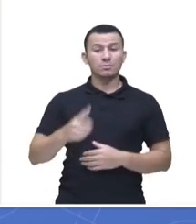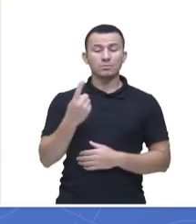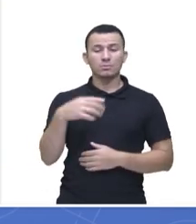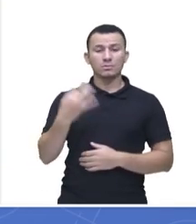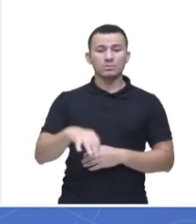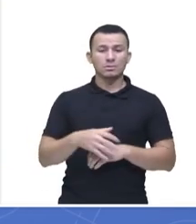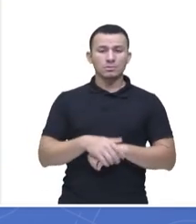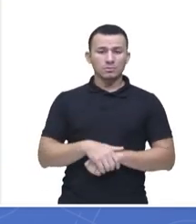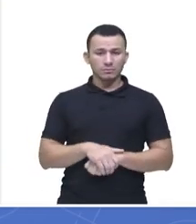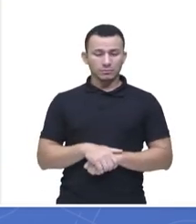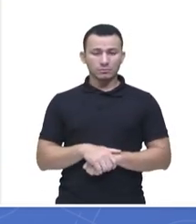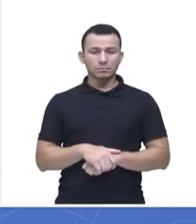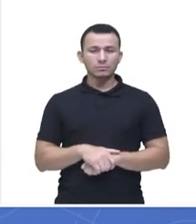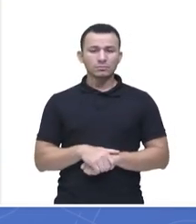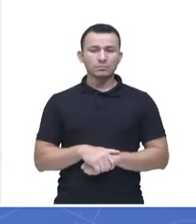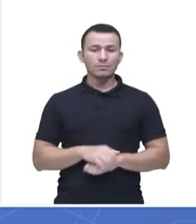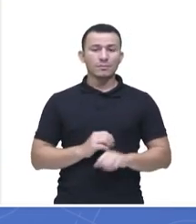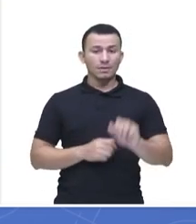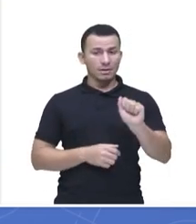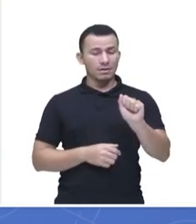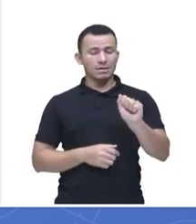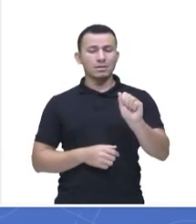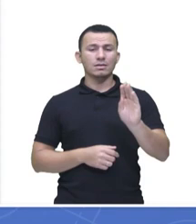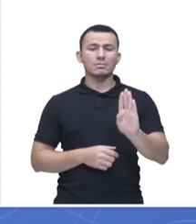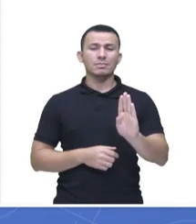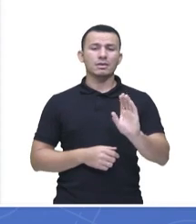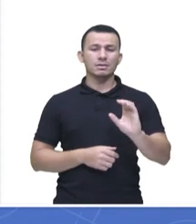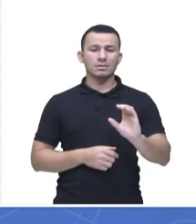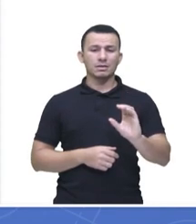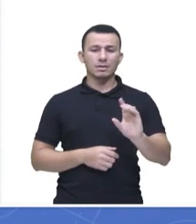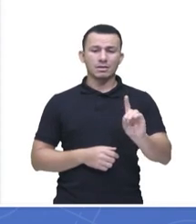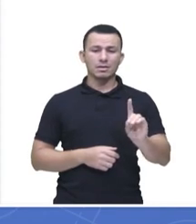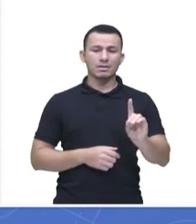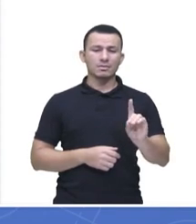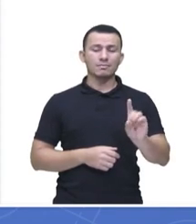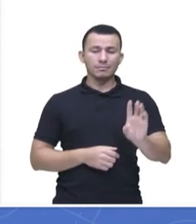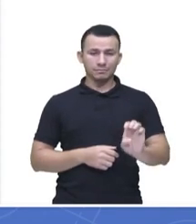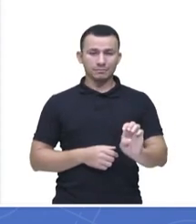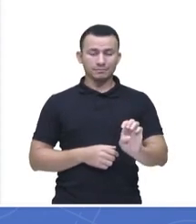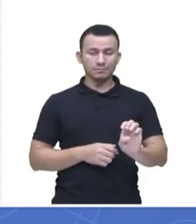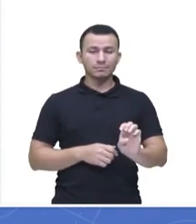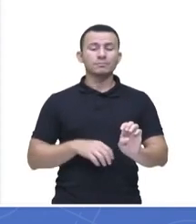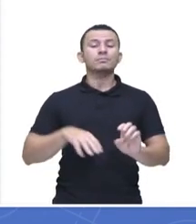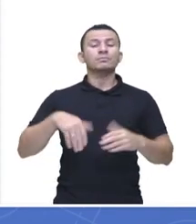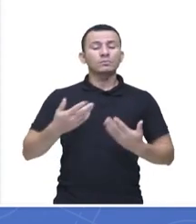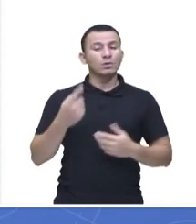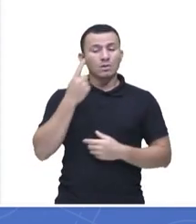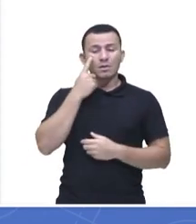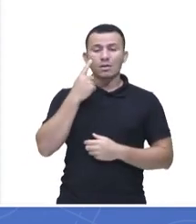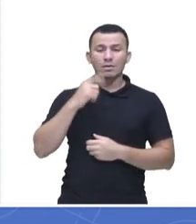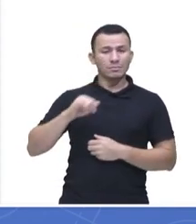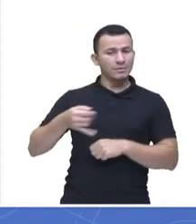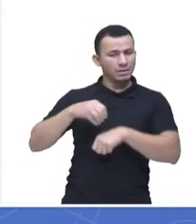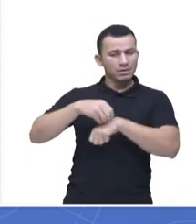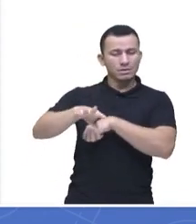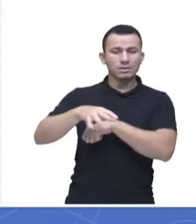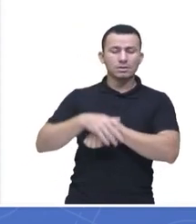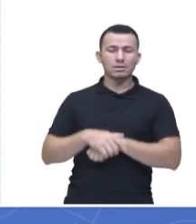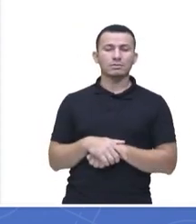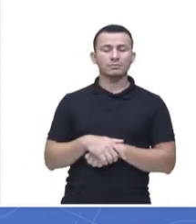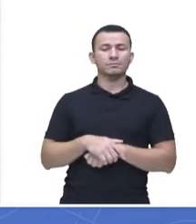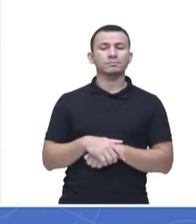Ele é chamado de alcino, de ciclano, é um cicleno. Então é necessário aqui, a dica que eu dou para vocês é